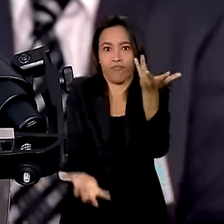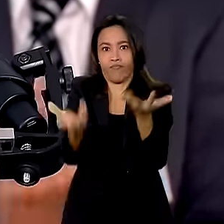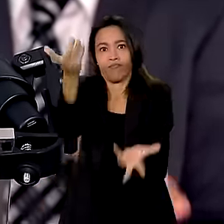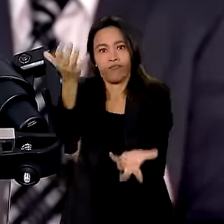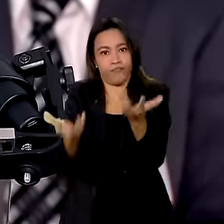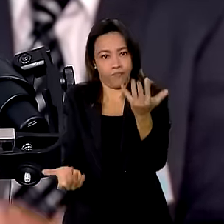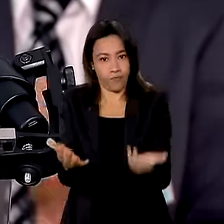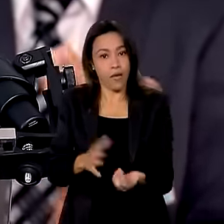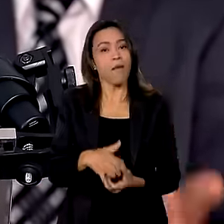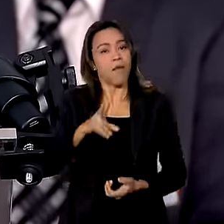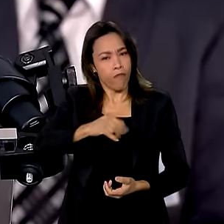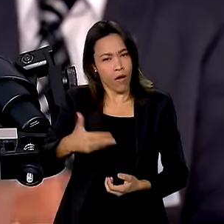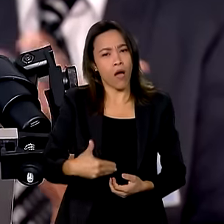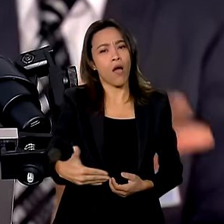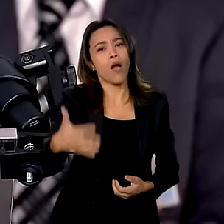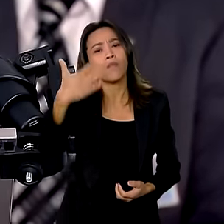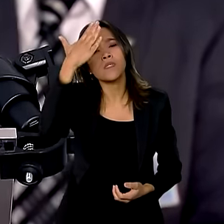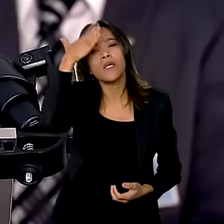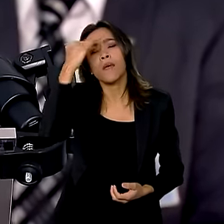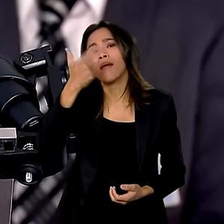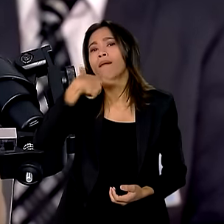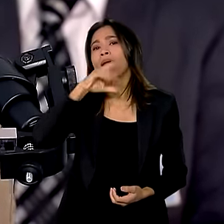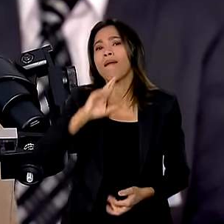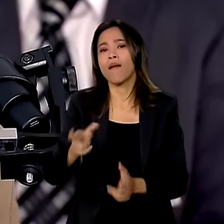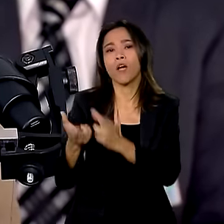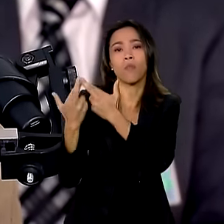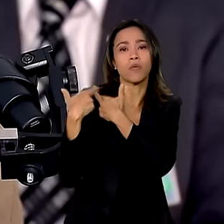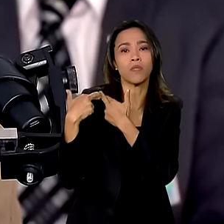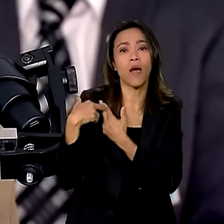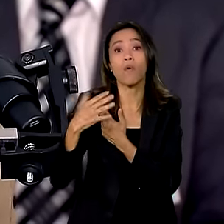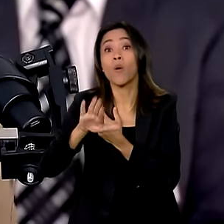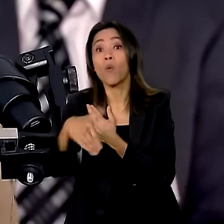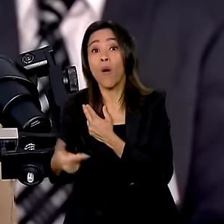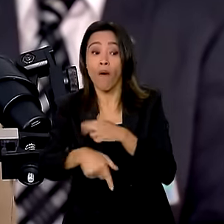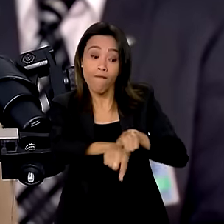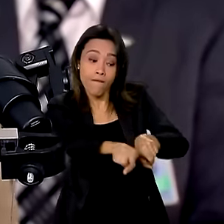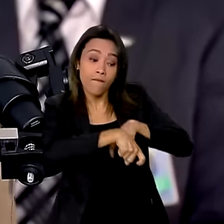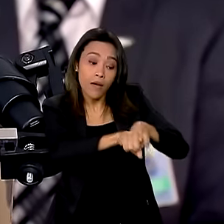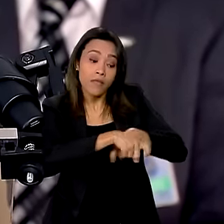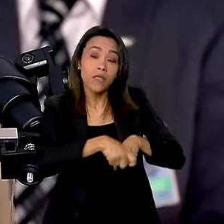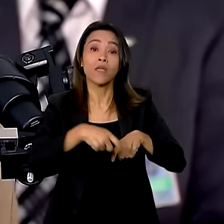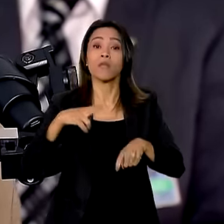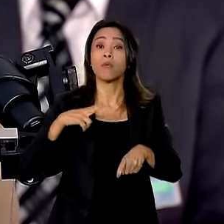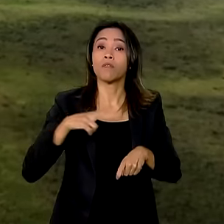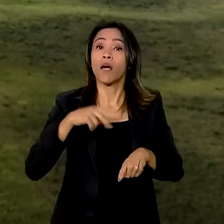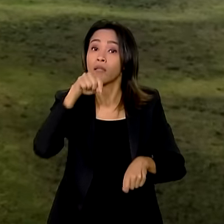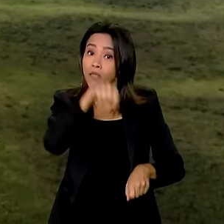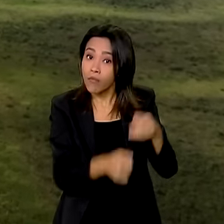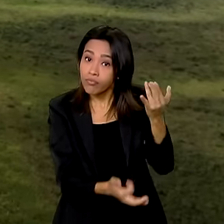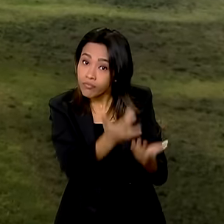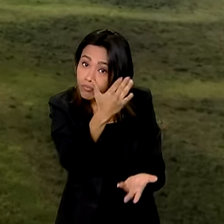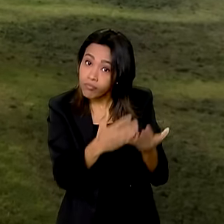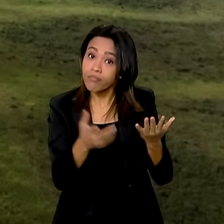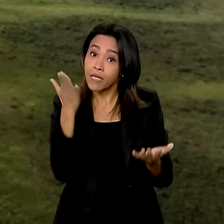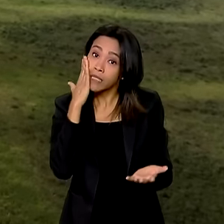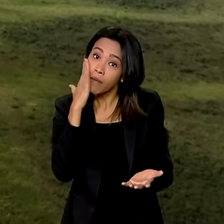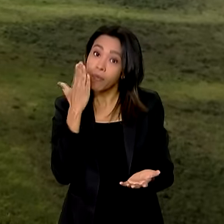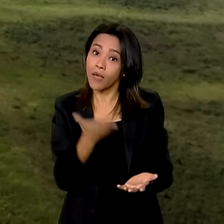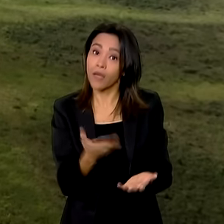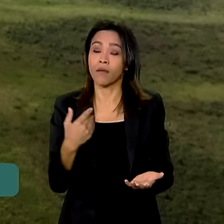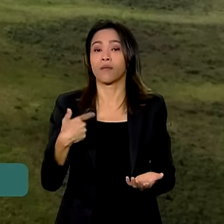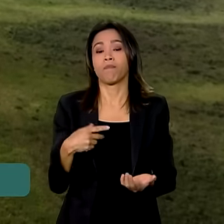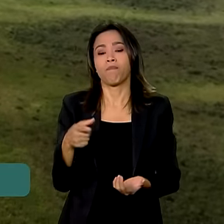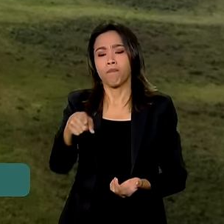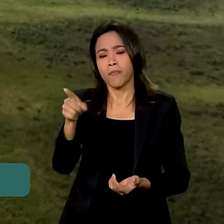verificar quem são os proprietários, quais são as fazendas, se foi um processo culposo ou doloso. A área de influência das